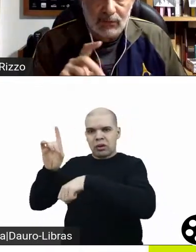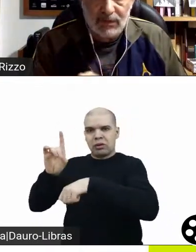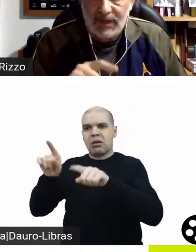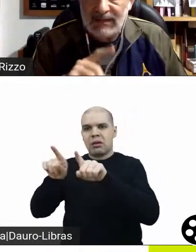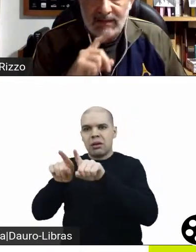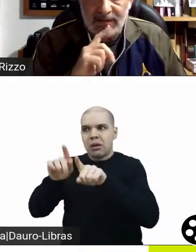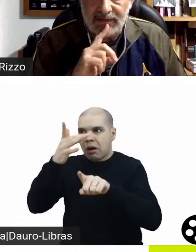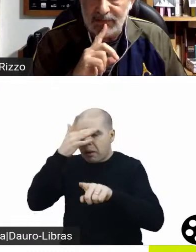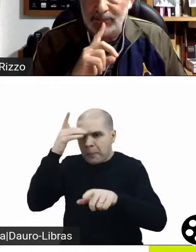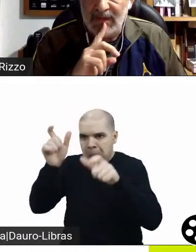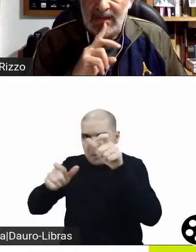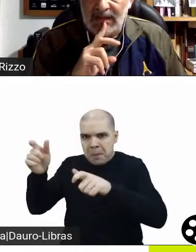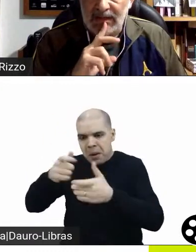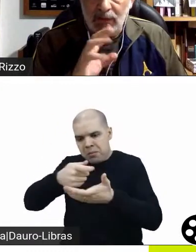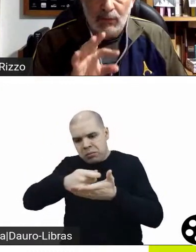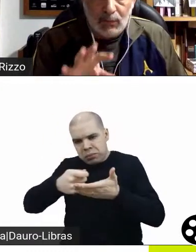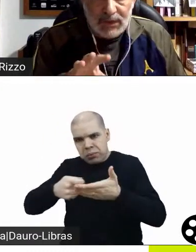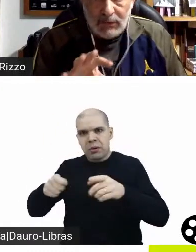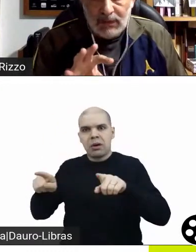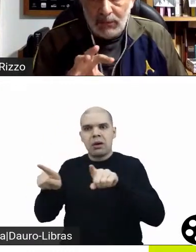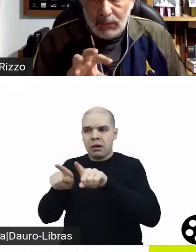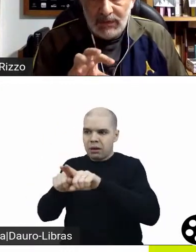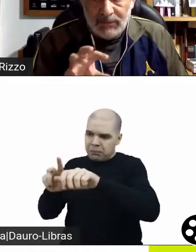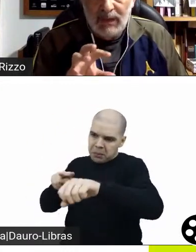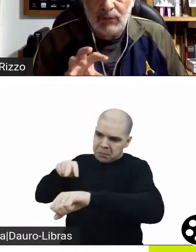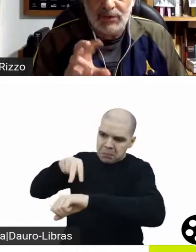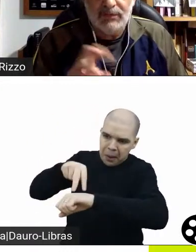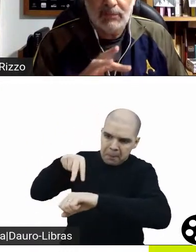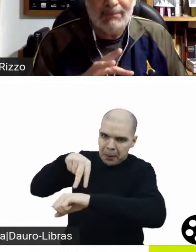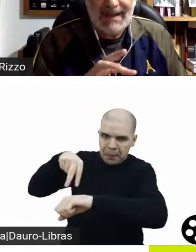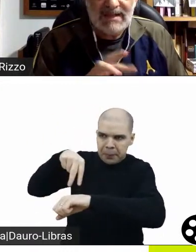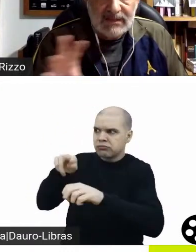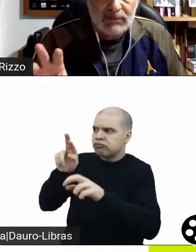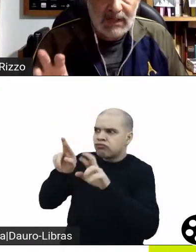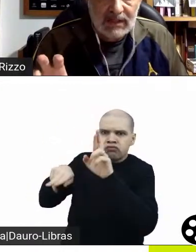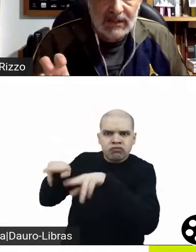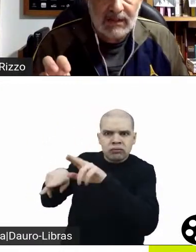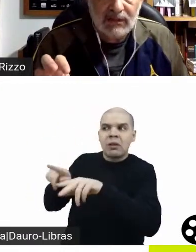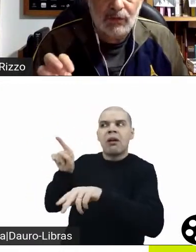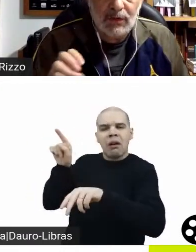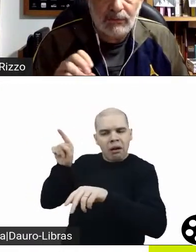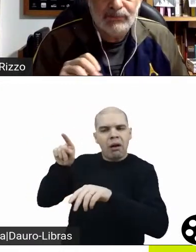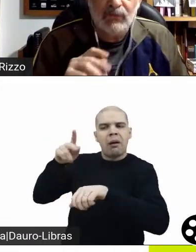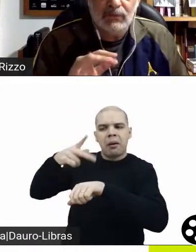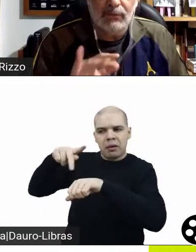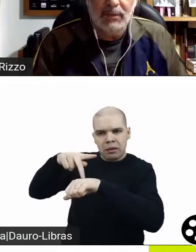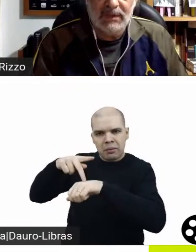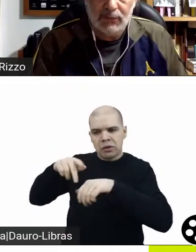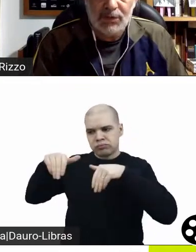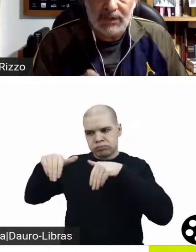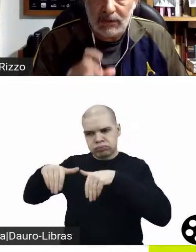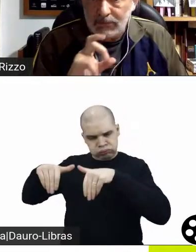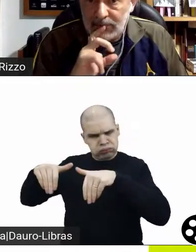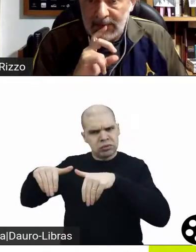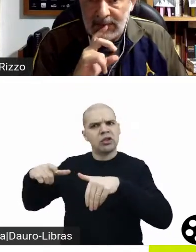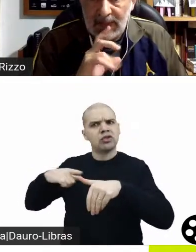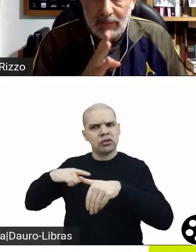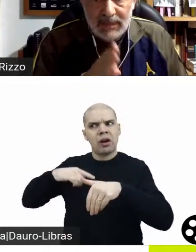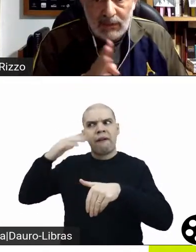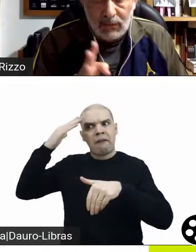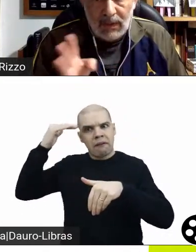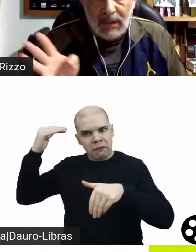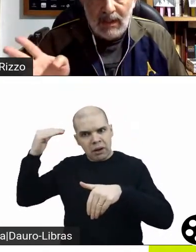produtores, atores e atrizes. Então, o Muriel está um pouco nesse pacote. Ele fez uma belíssima carreira internacional, um filme que deu dinheiro